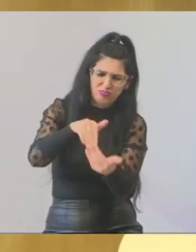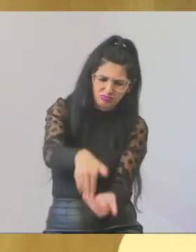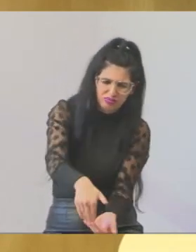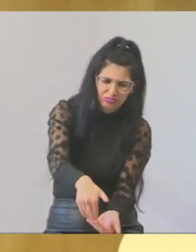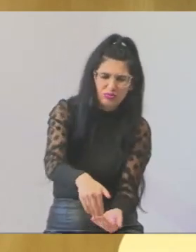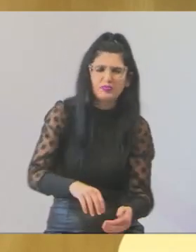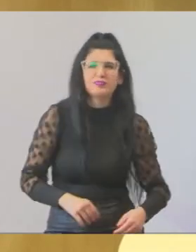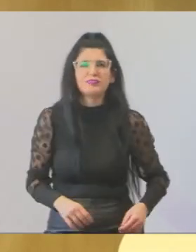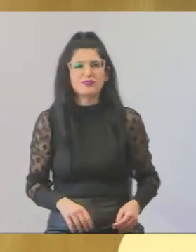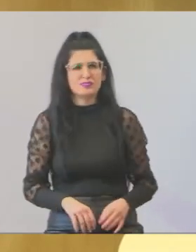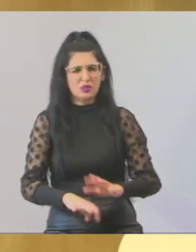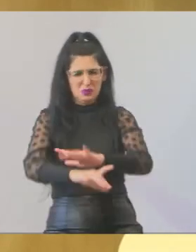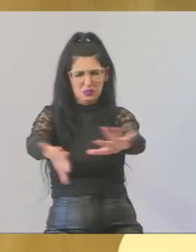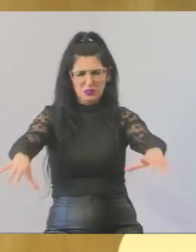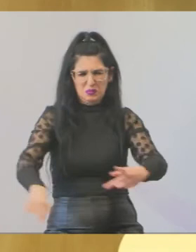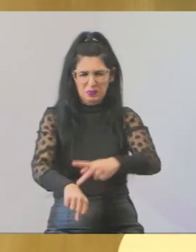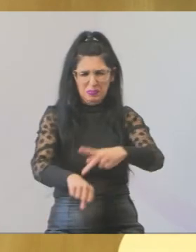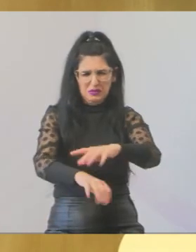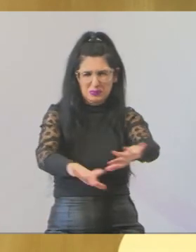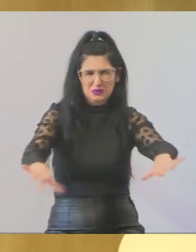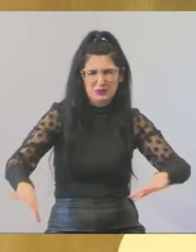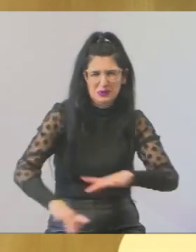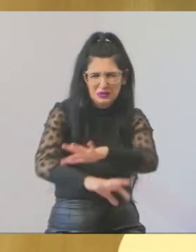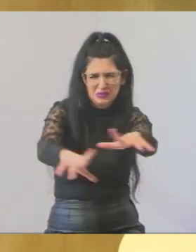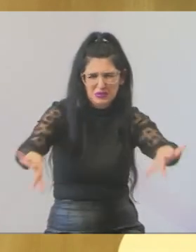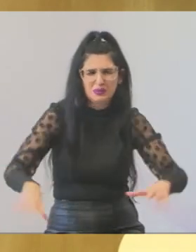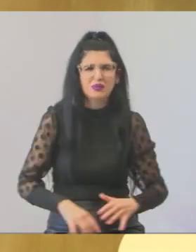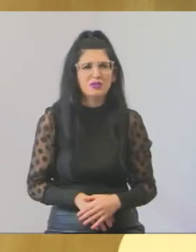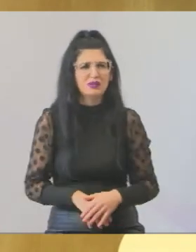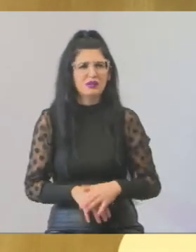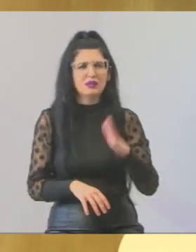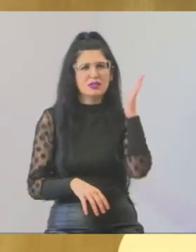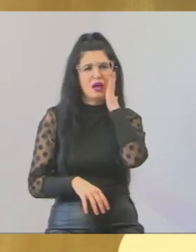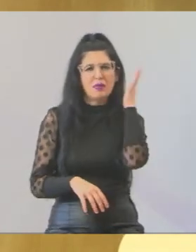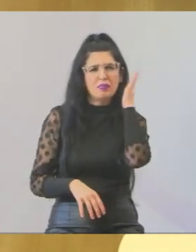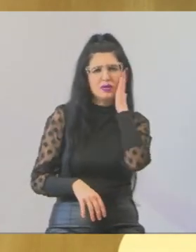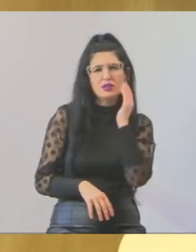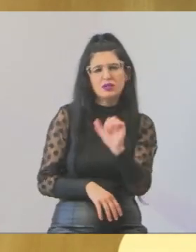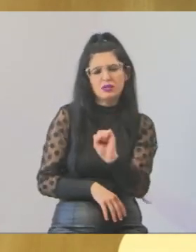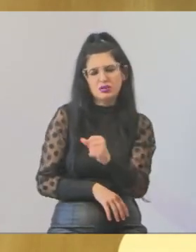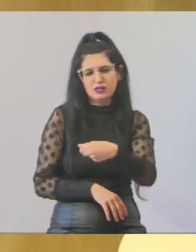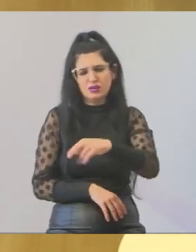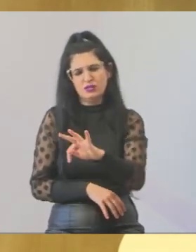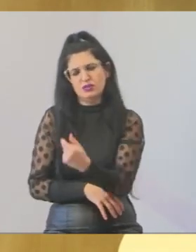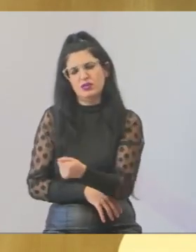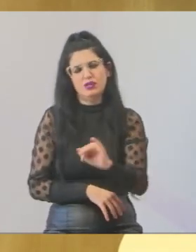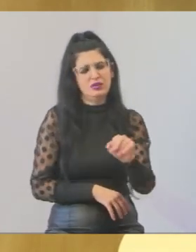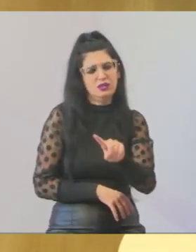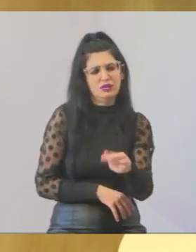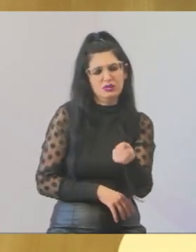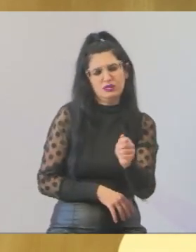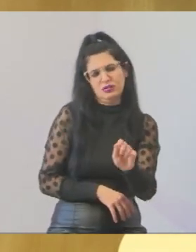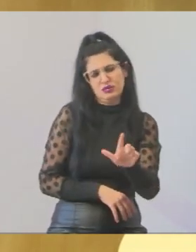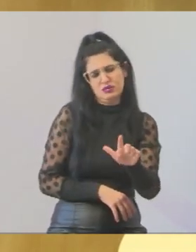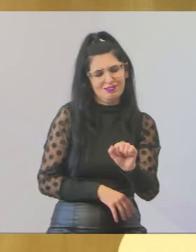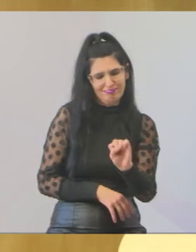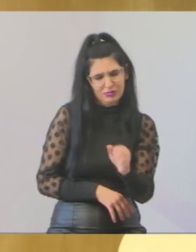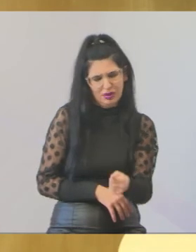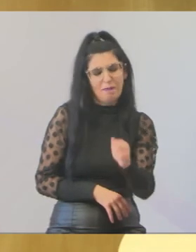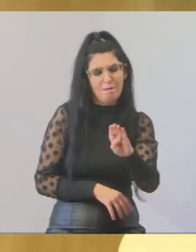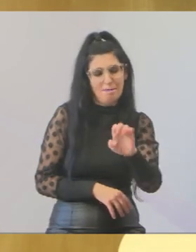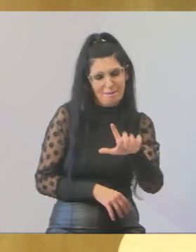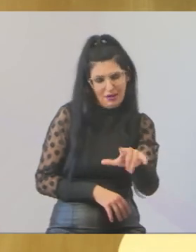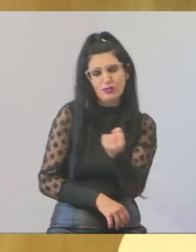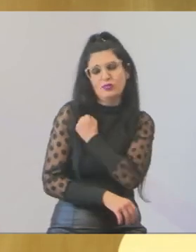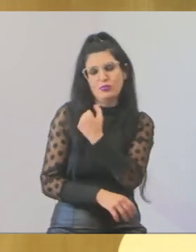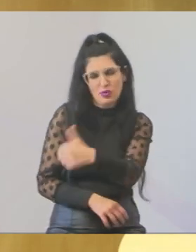Benedito, com a Santa Isabel, e número 11, e ficou de sair essa praça, que é uma luta daqueles moradores,